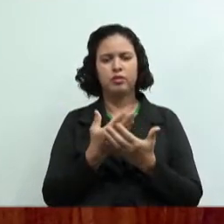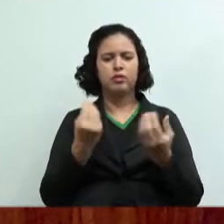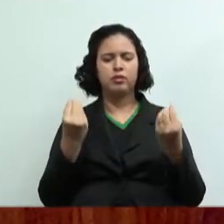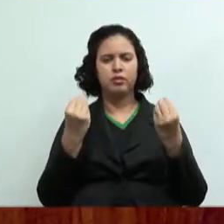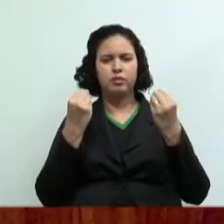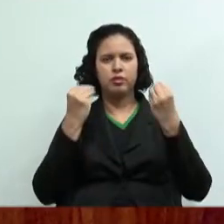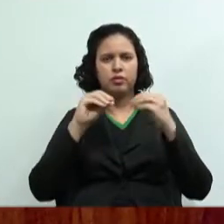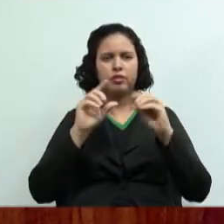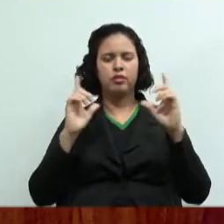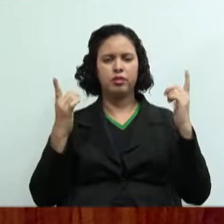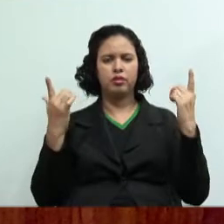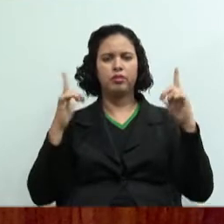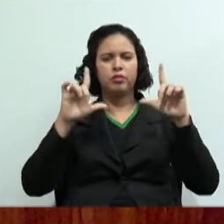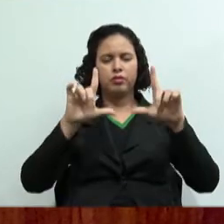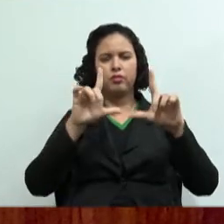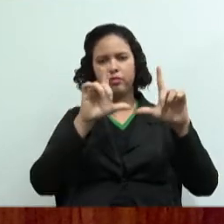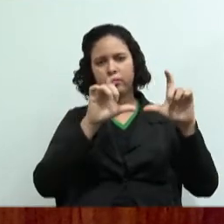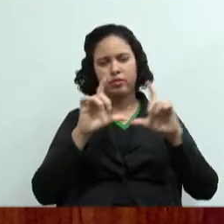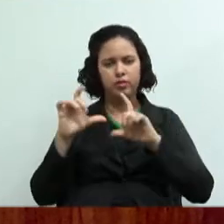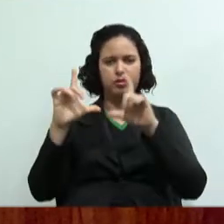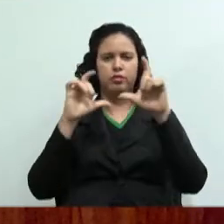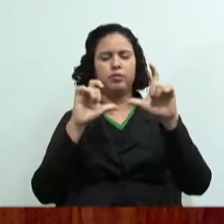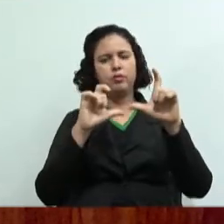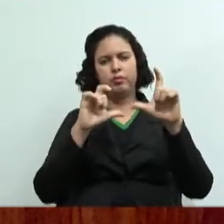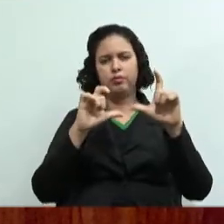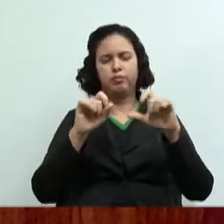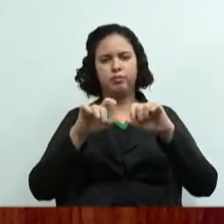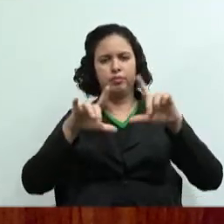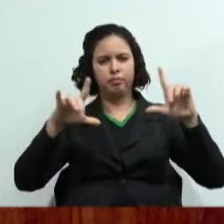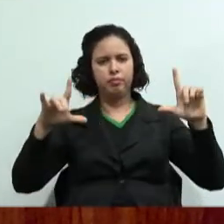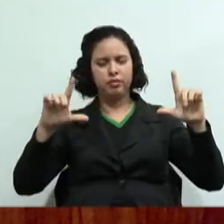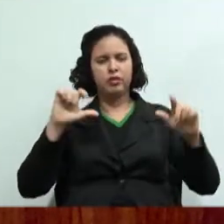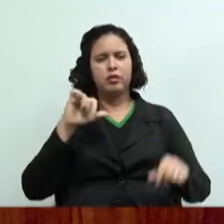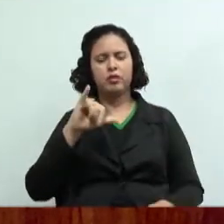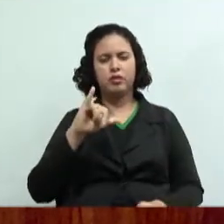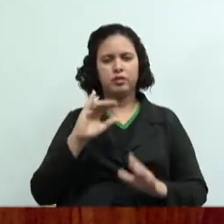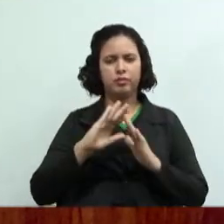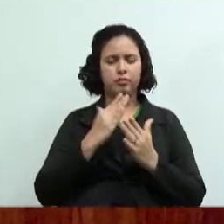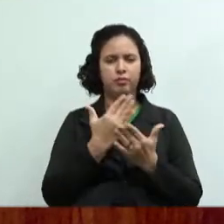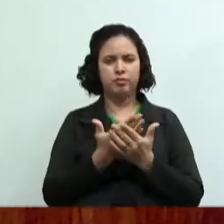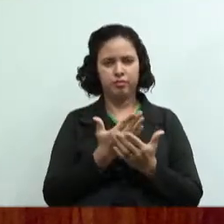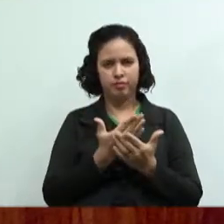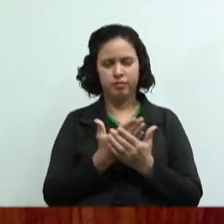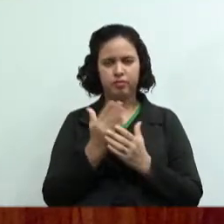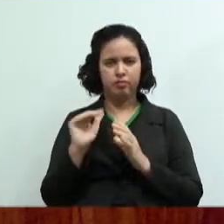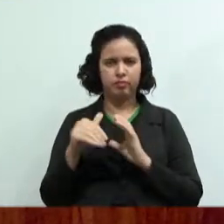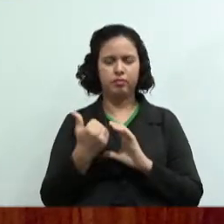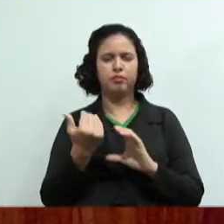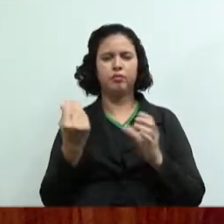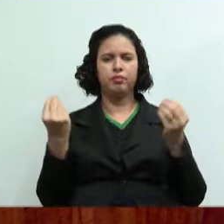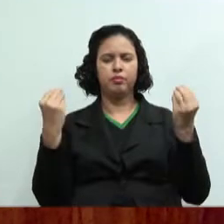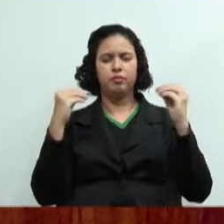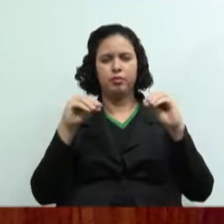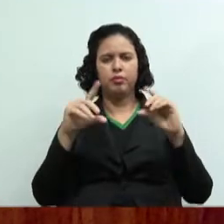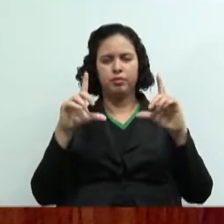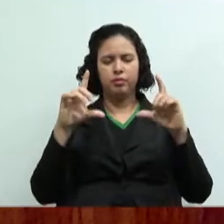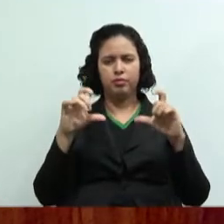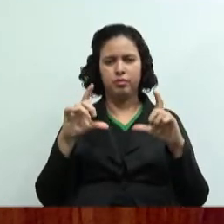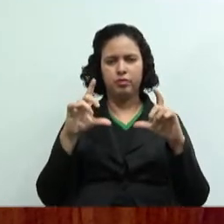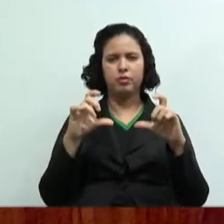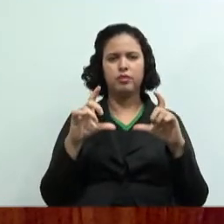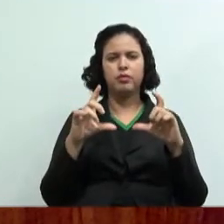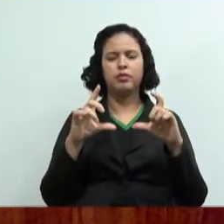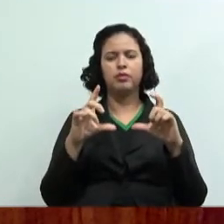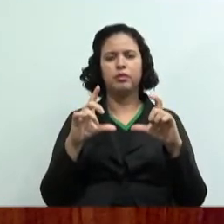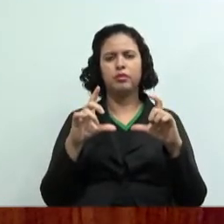lá a fotinha de vocês no mural. Então, se essas escolas que acabaram de mandar recadinho aqui, já colocaram lá, coloca a minha fotinha está no